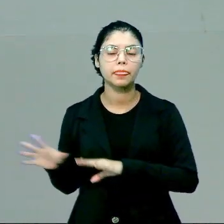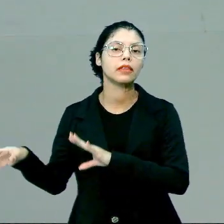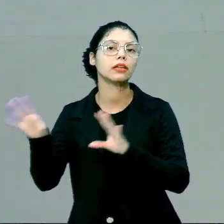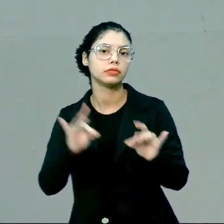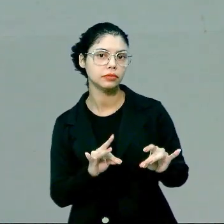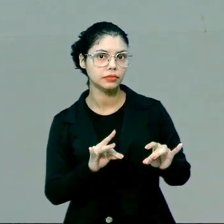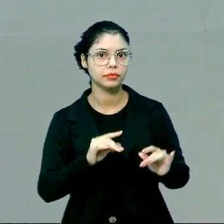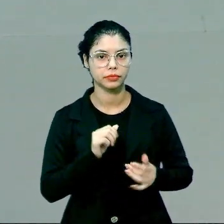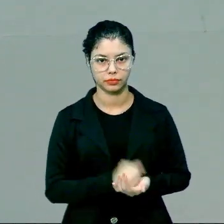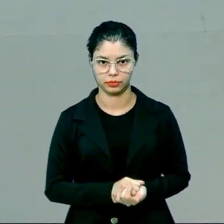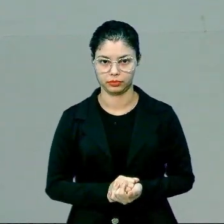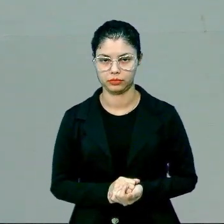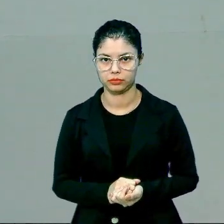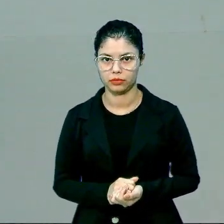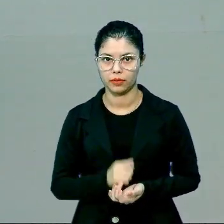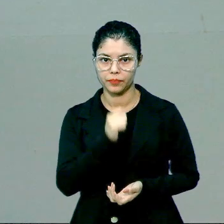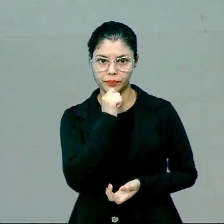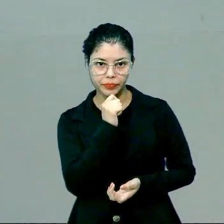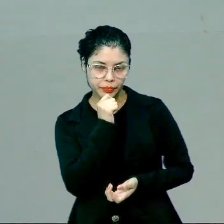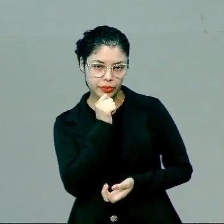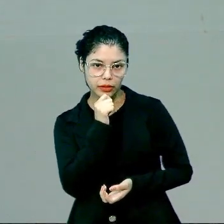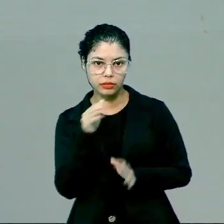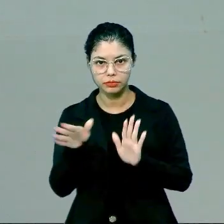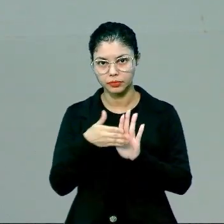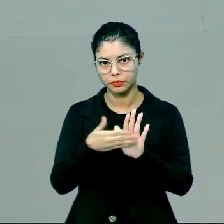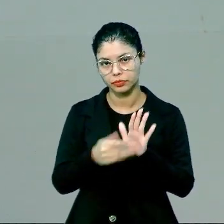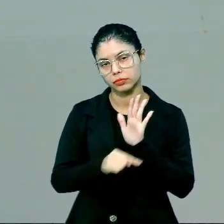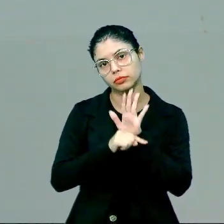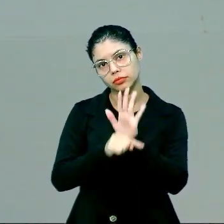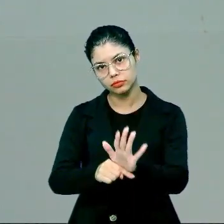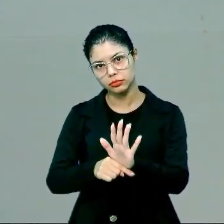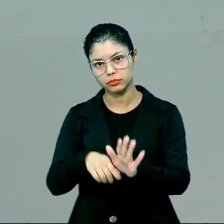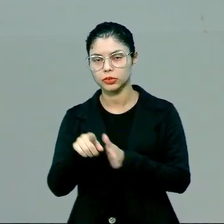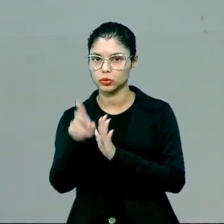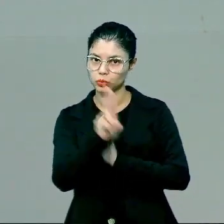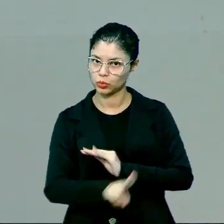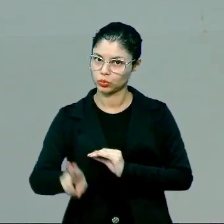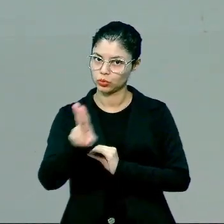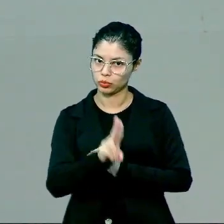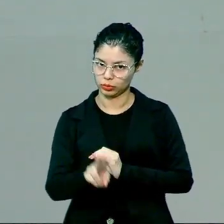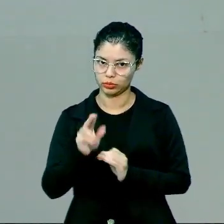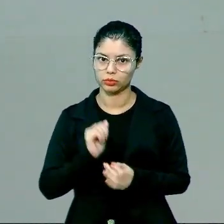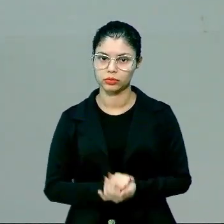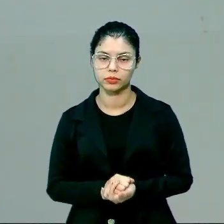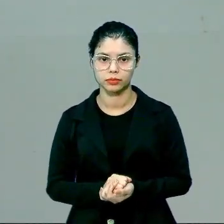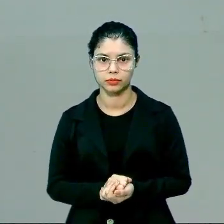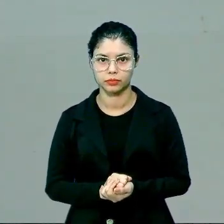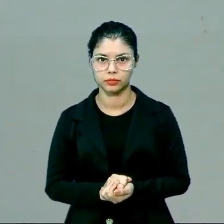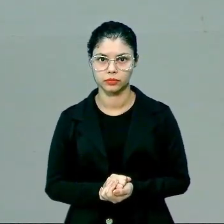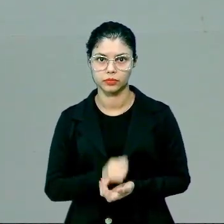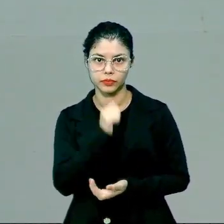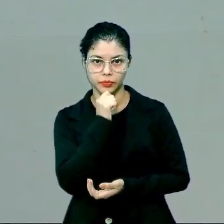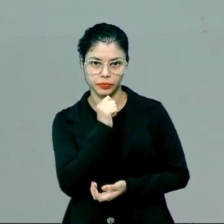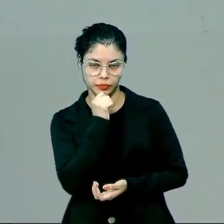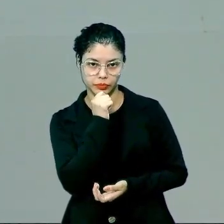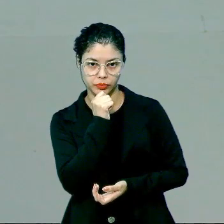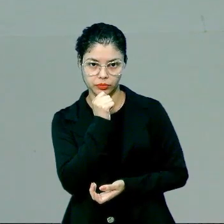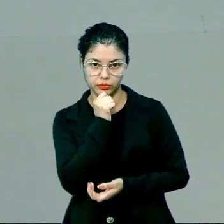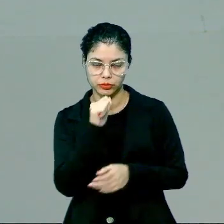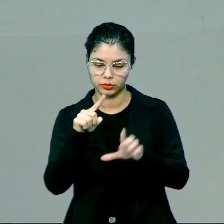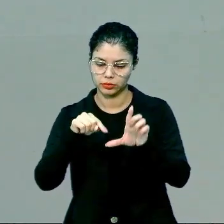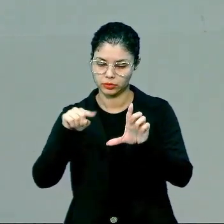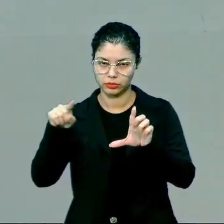trouxe alguns dados, ele se pautou em algumas pesquisas, ele utilizou argumento de prova, e aí ele trouxe dados